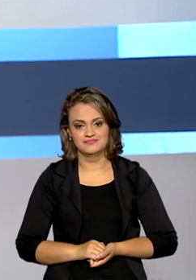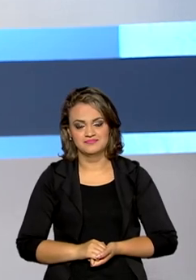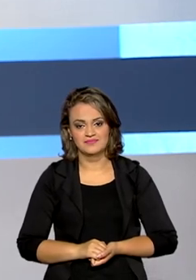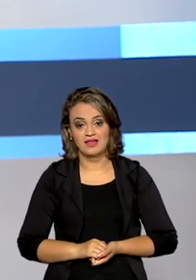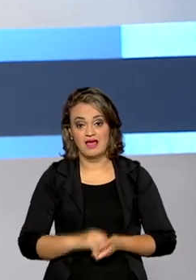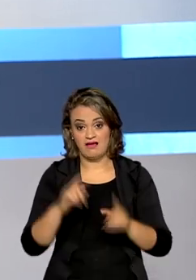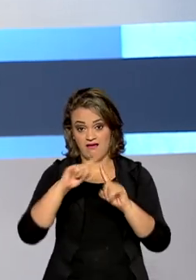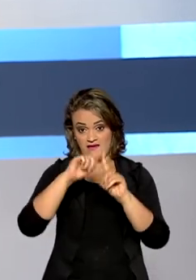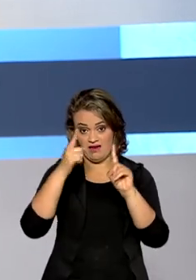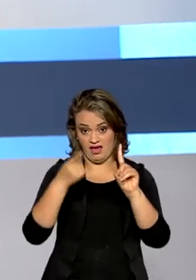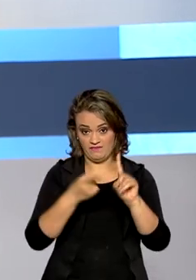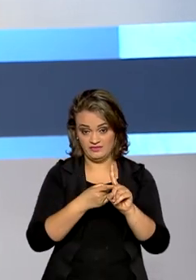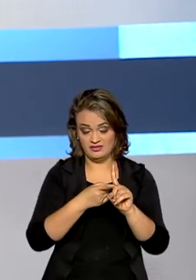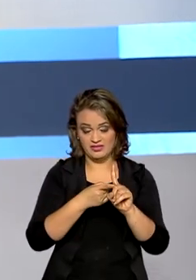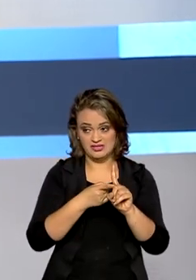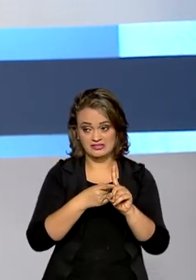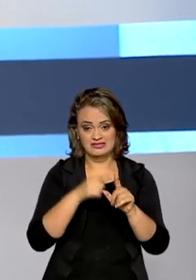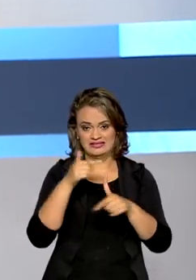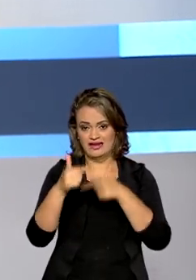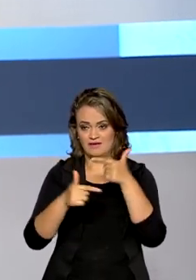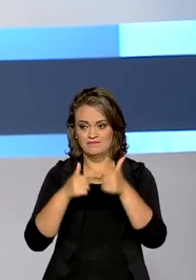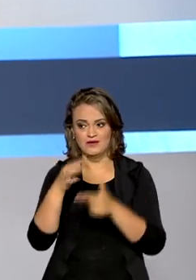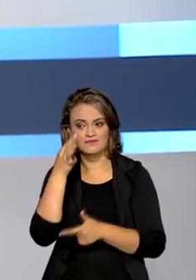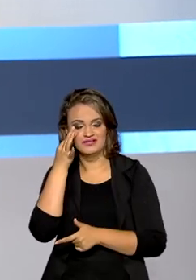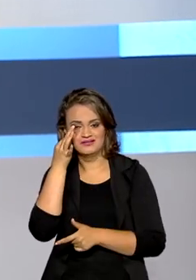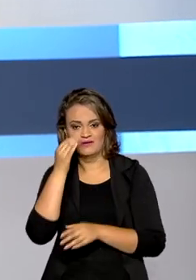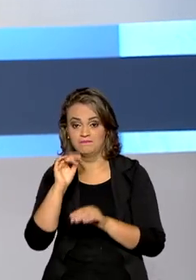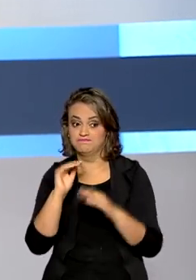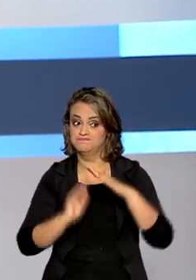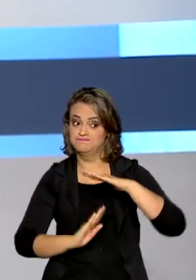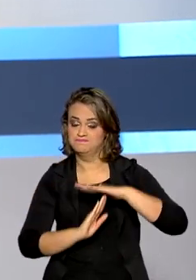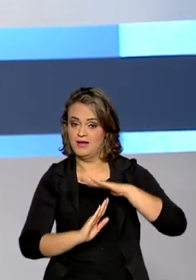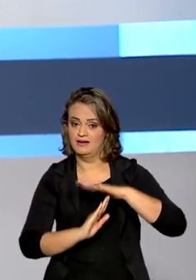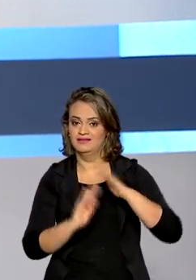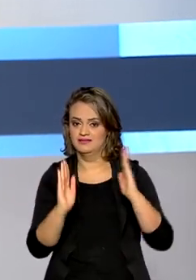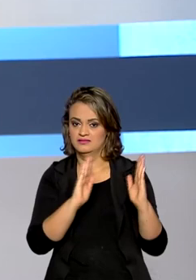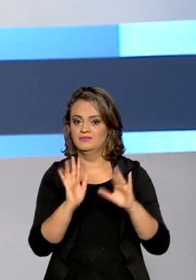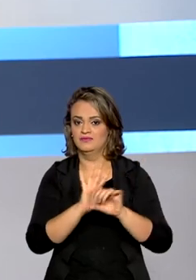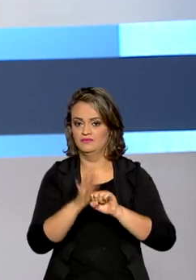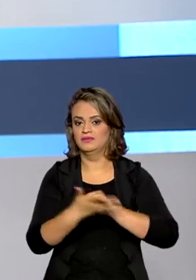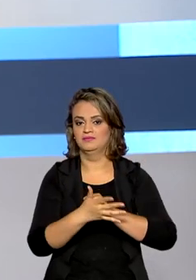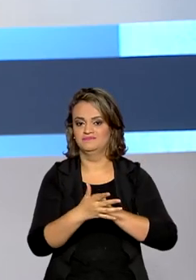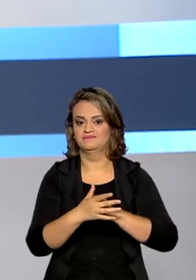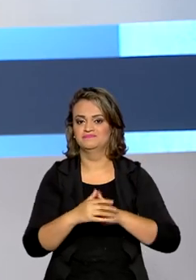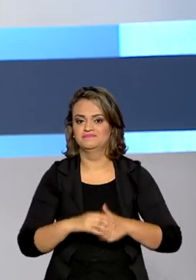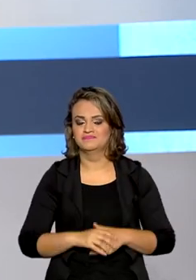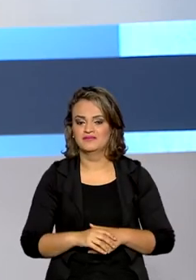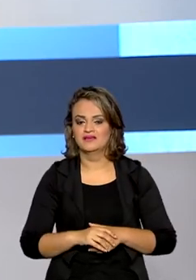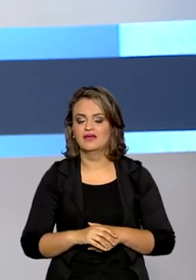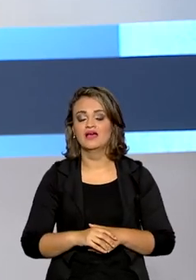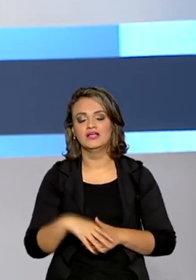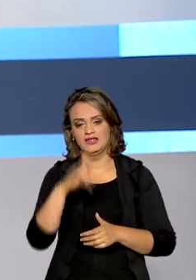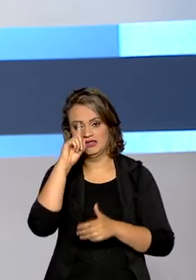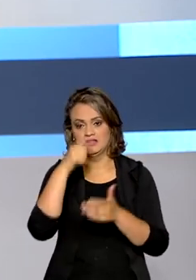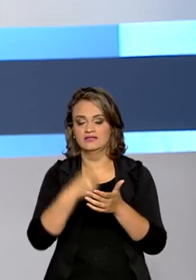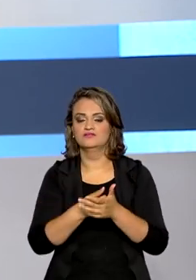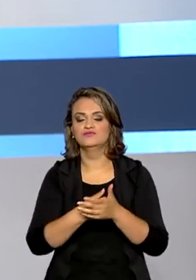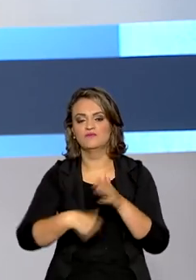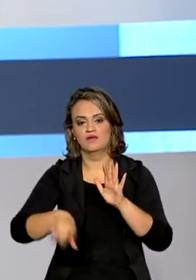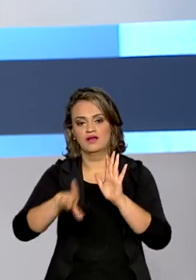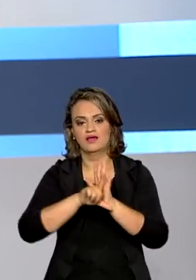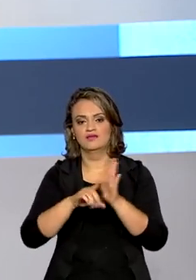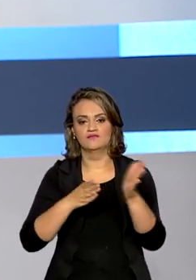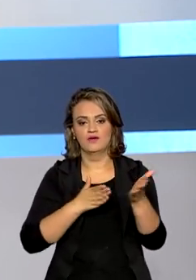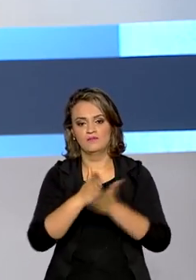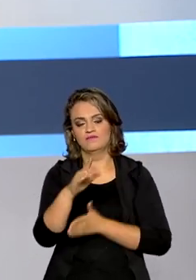Gestantes devem ser afastadas do trabalho presencial enquanto durar a pandemia de Covid-19. é o que determina uma nova lei